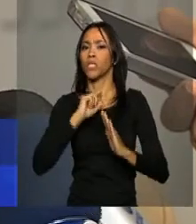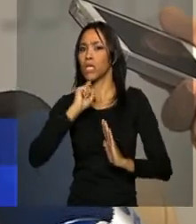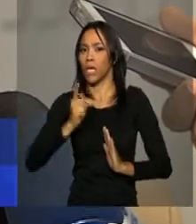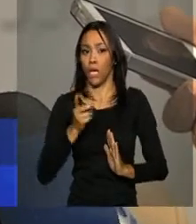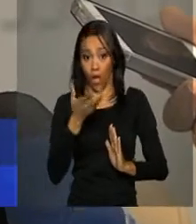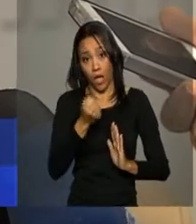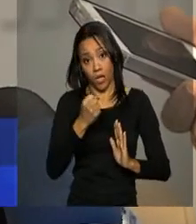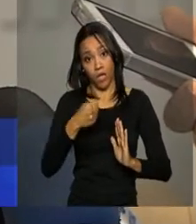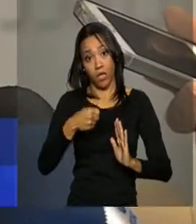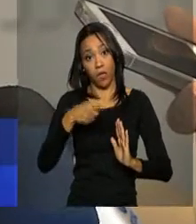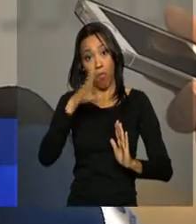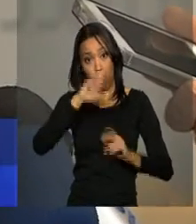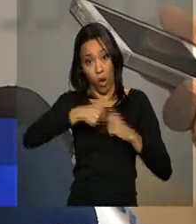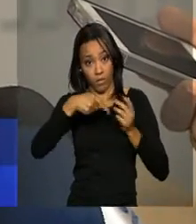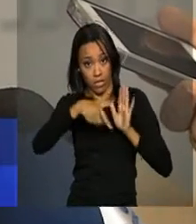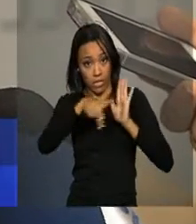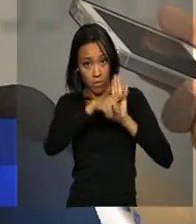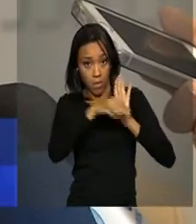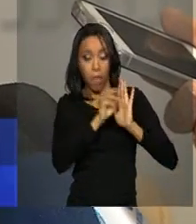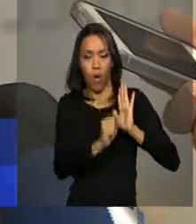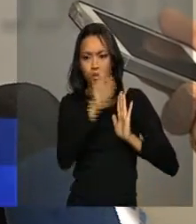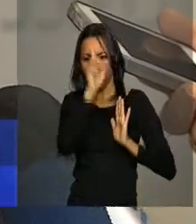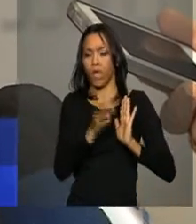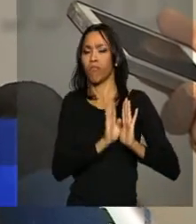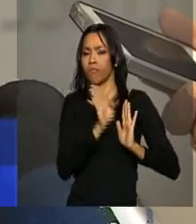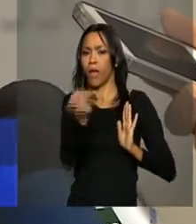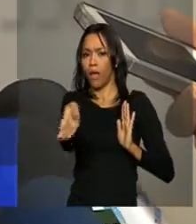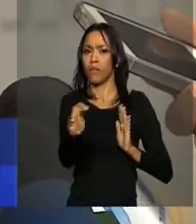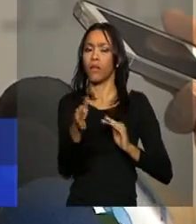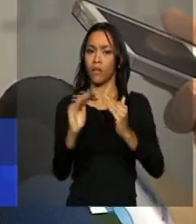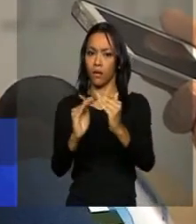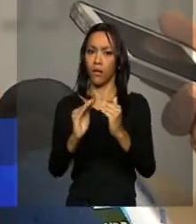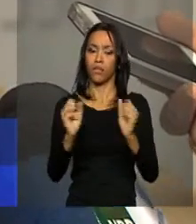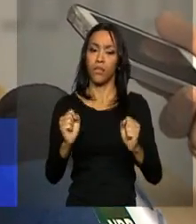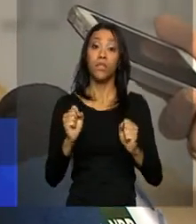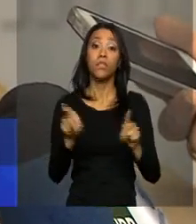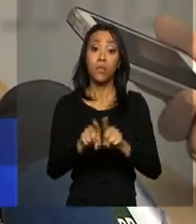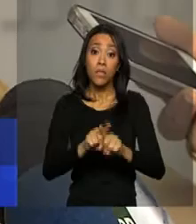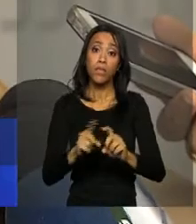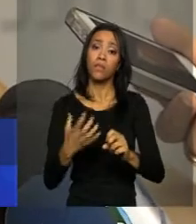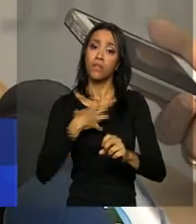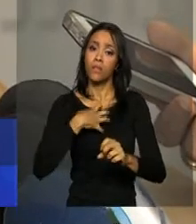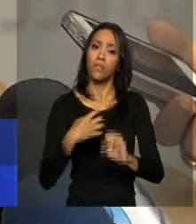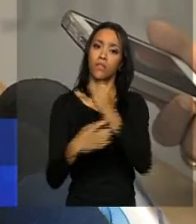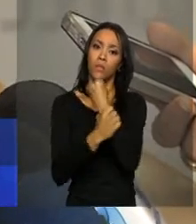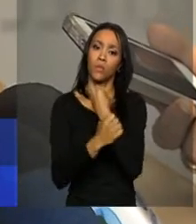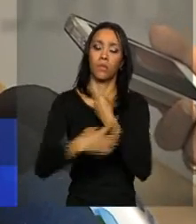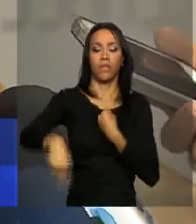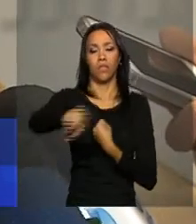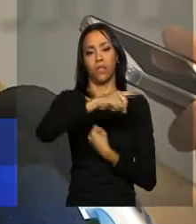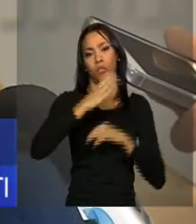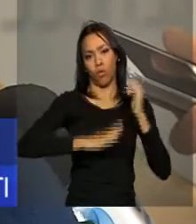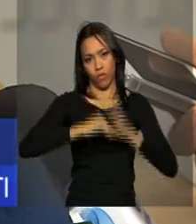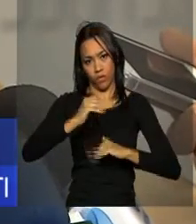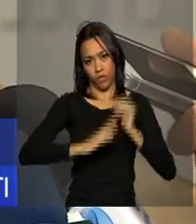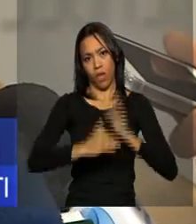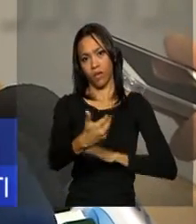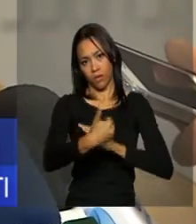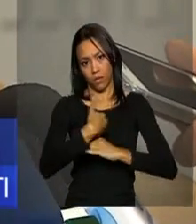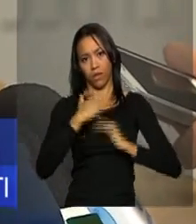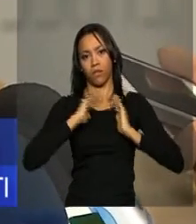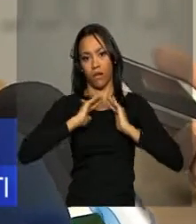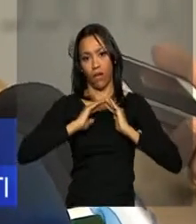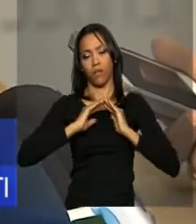Nossa presença também ajuda a oferecer confiança à população para deixar os agentes de saúde entrarem nas suas